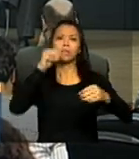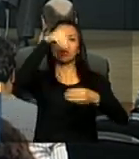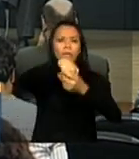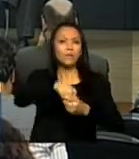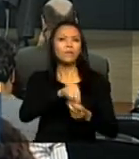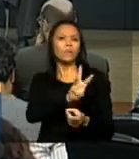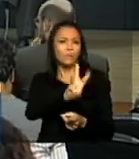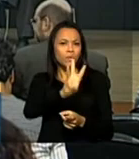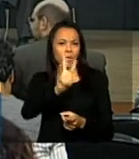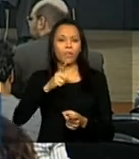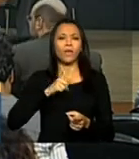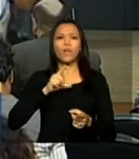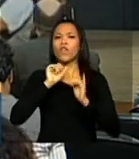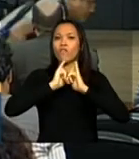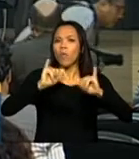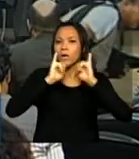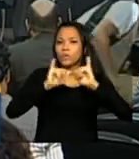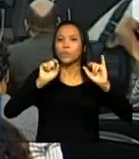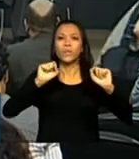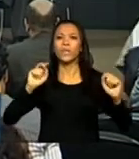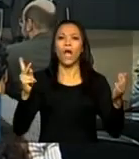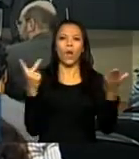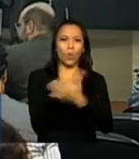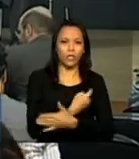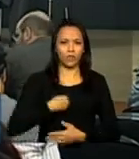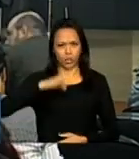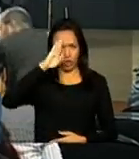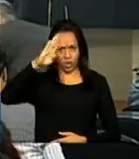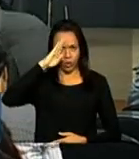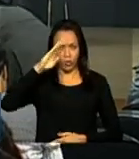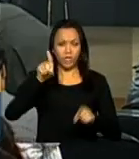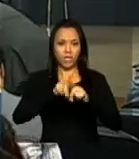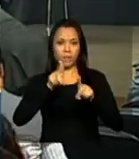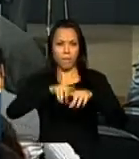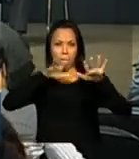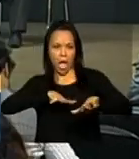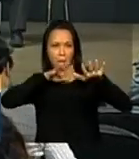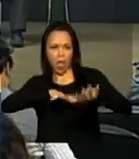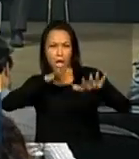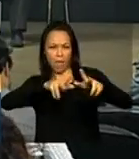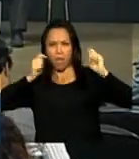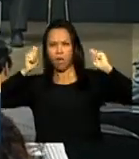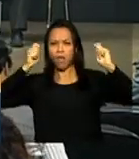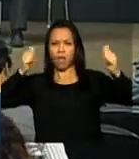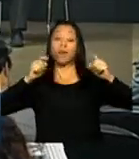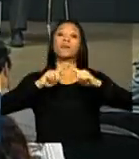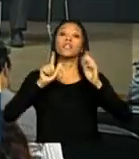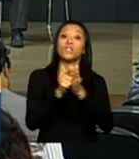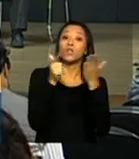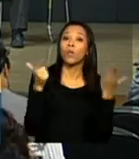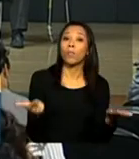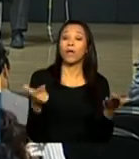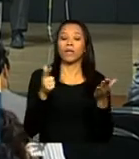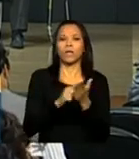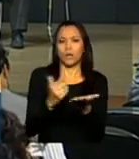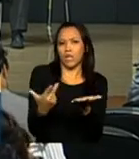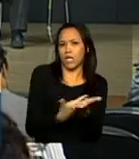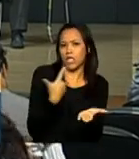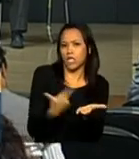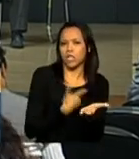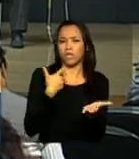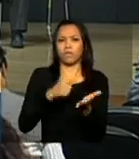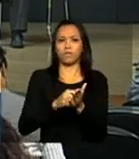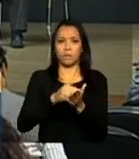informações sobre a história da ditadura e dos movimentos de resistência, documentários, documentários, livros, mapas,